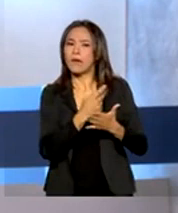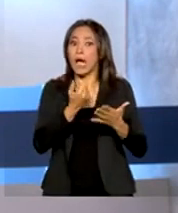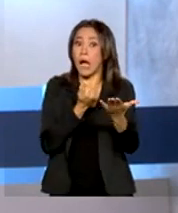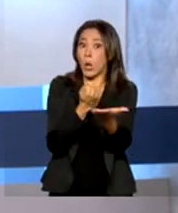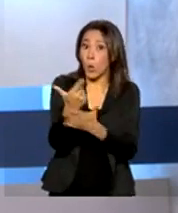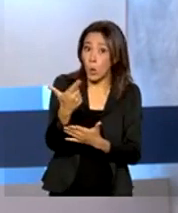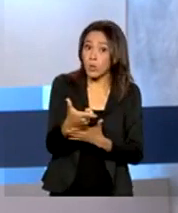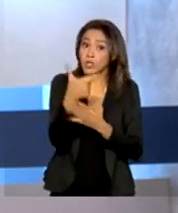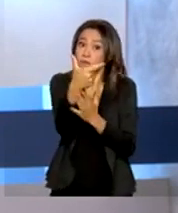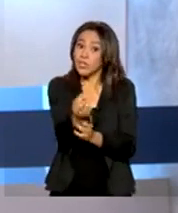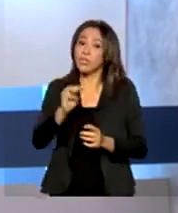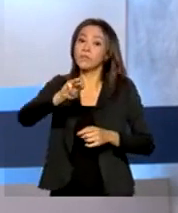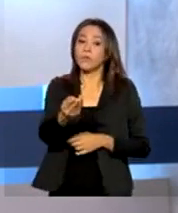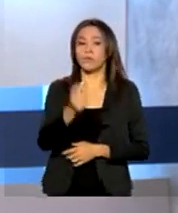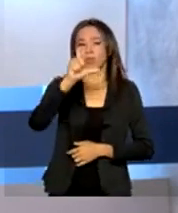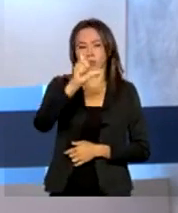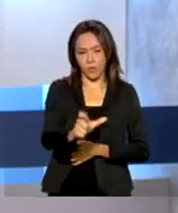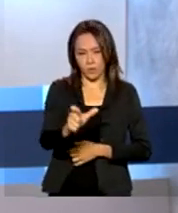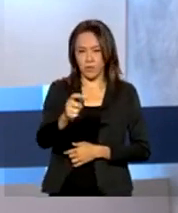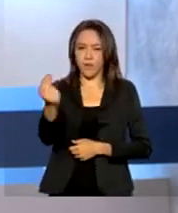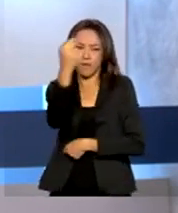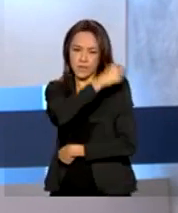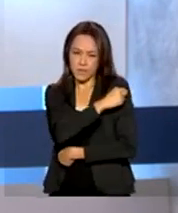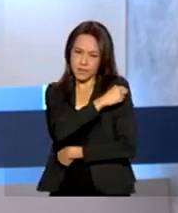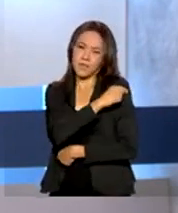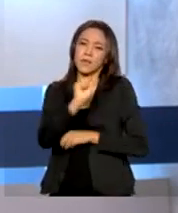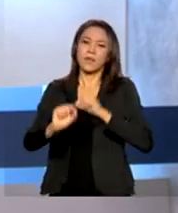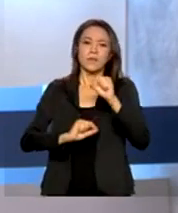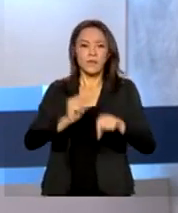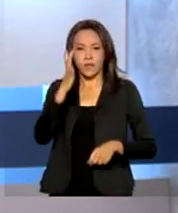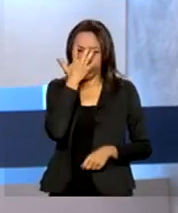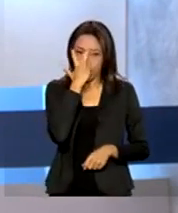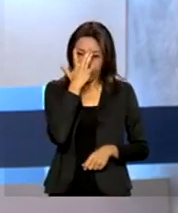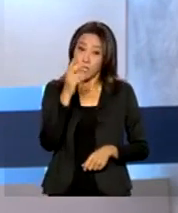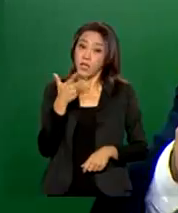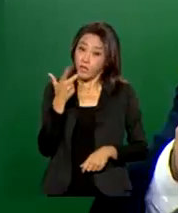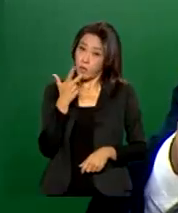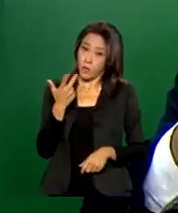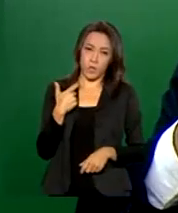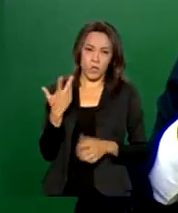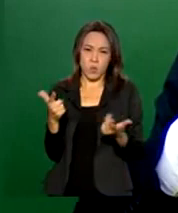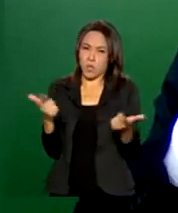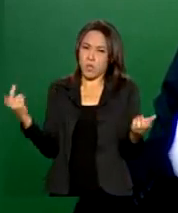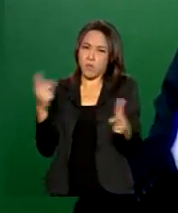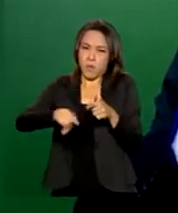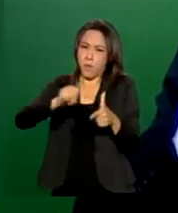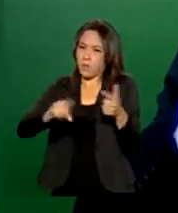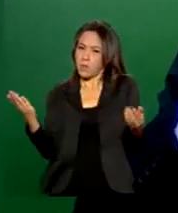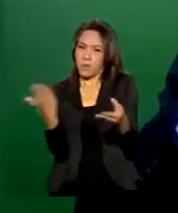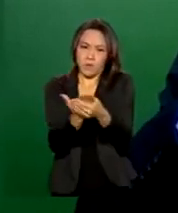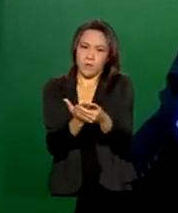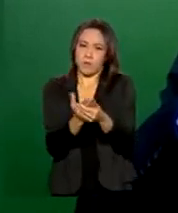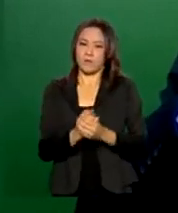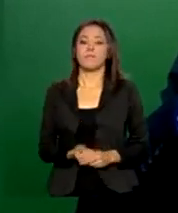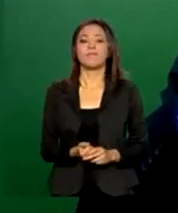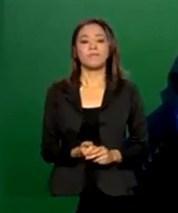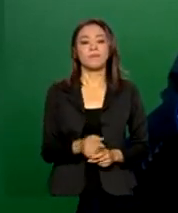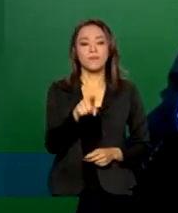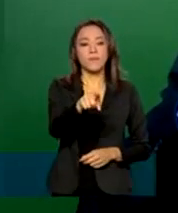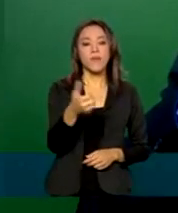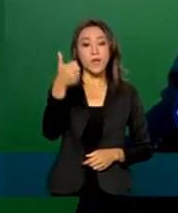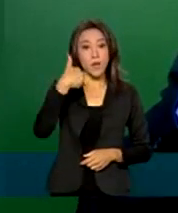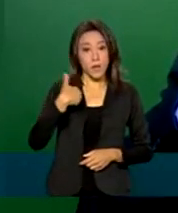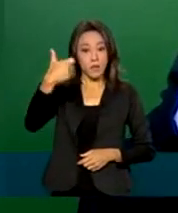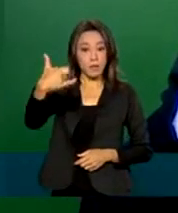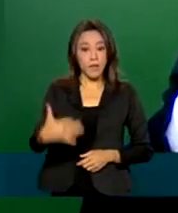indiana Covaxin. Ele negou qualquer irregularidade nesse processo. Quero dizer três